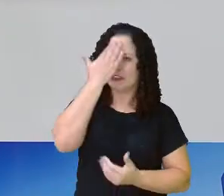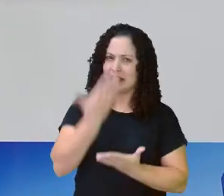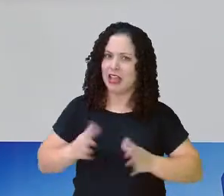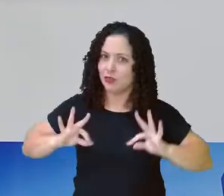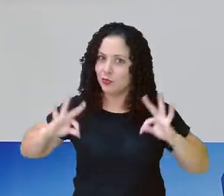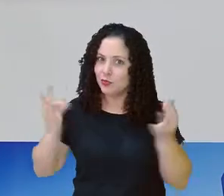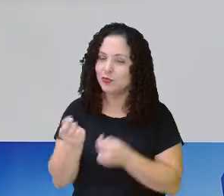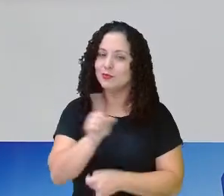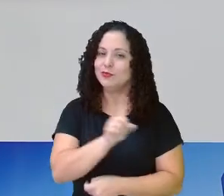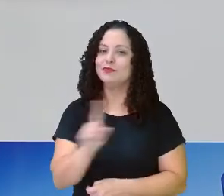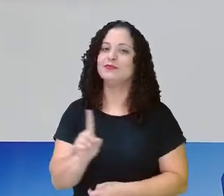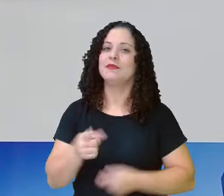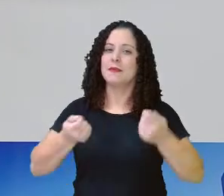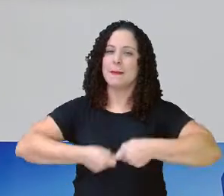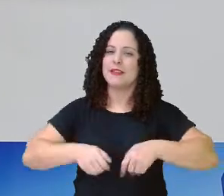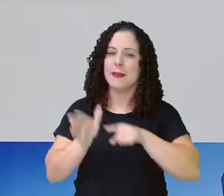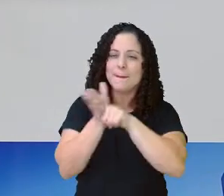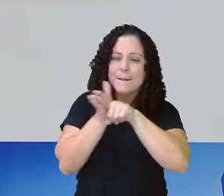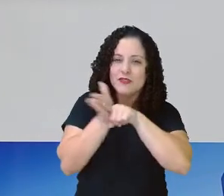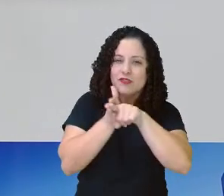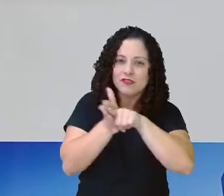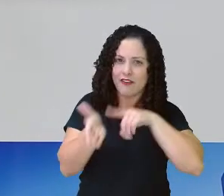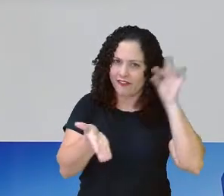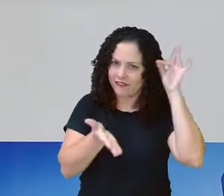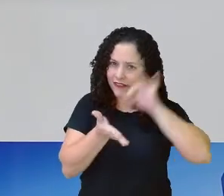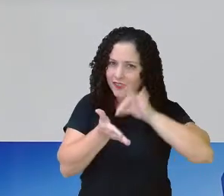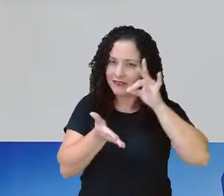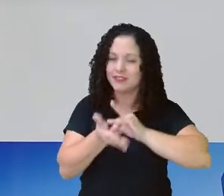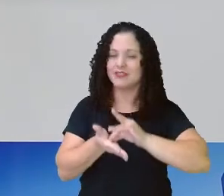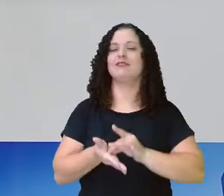que está na internet, não. O importante é de fazer uma pesquisa, né?